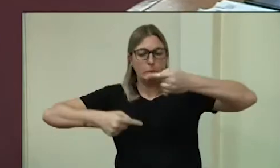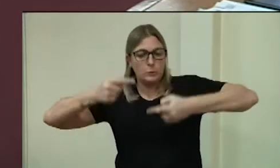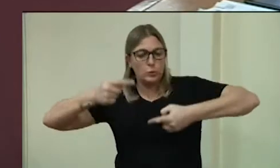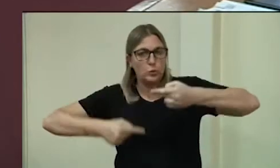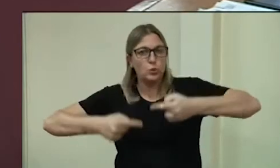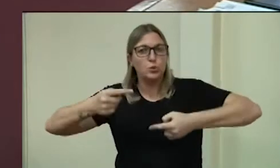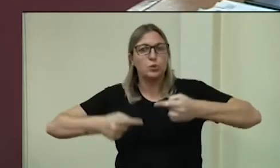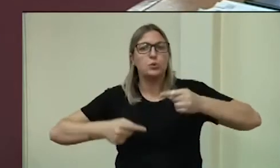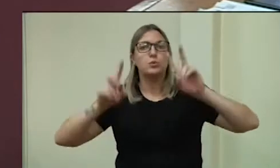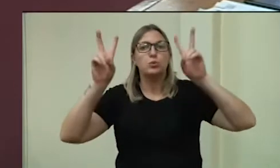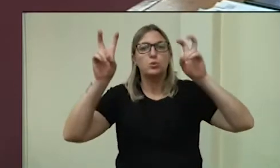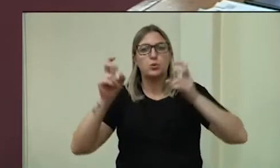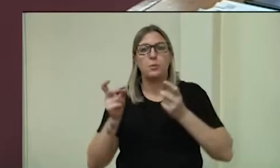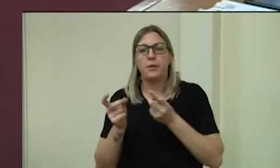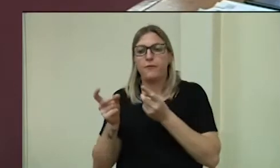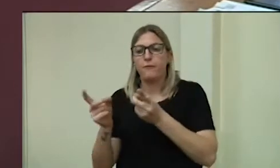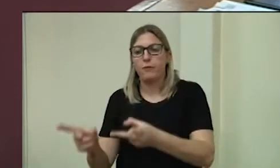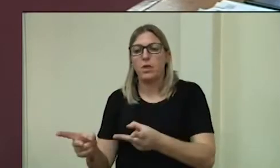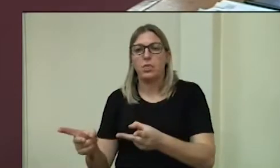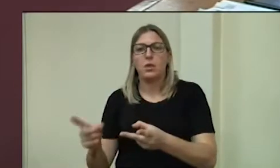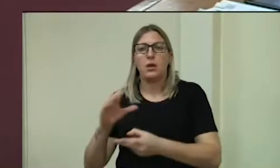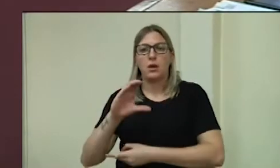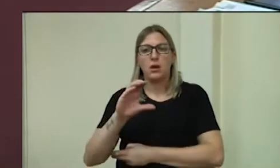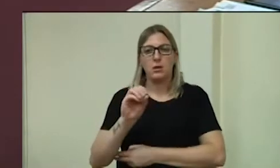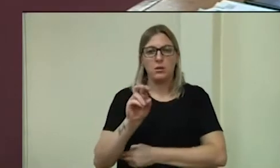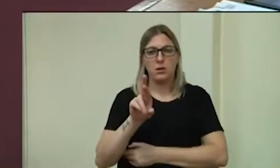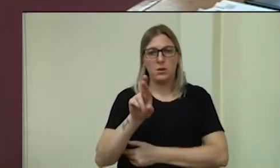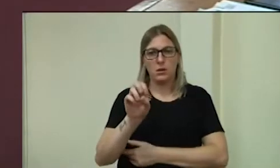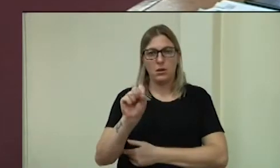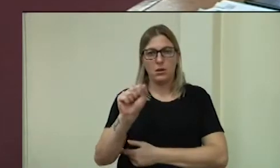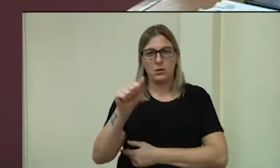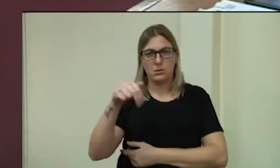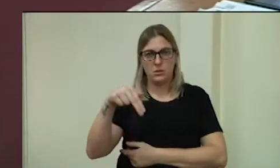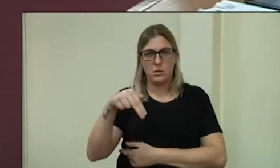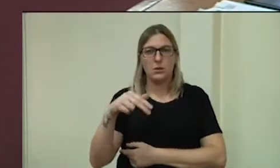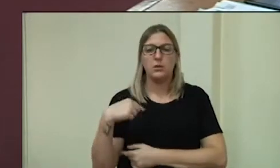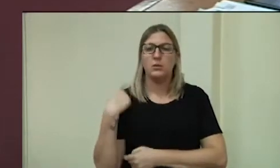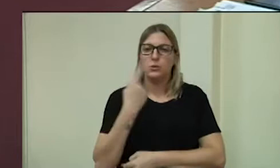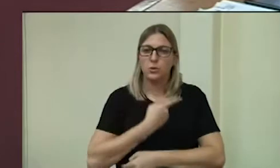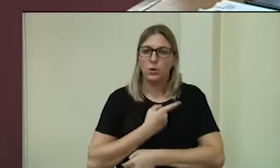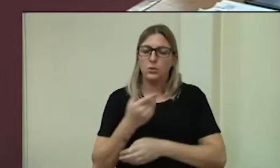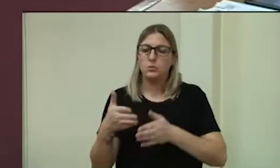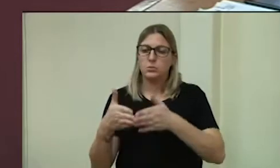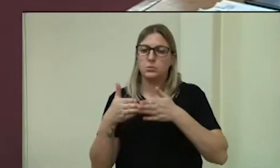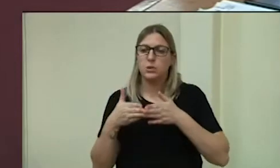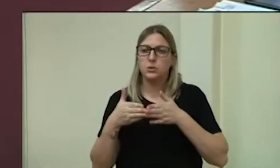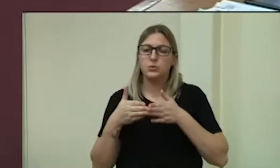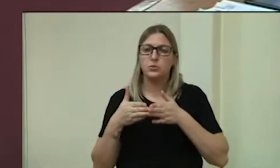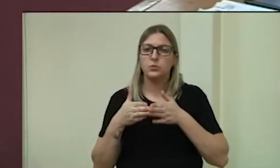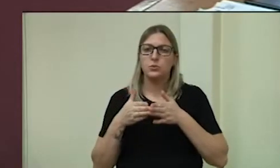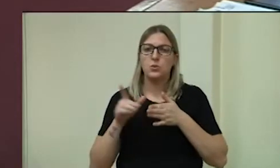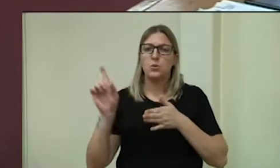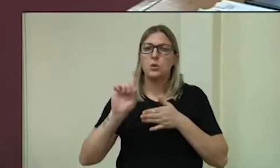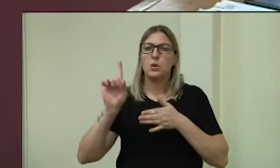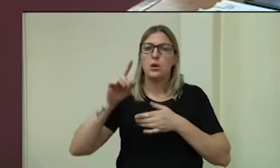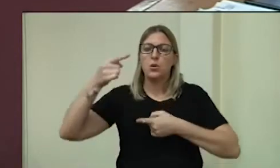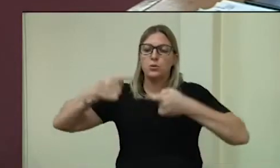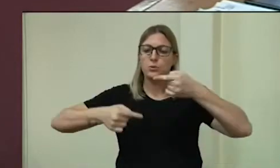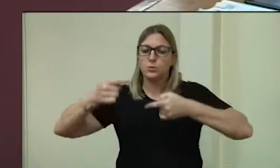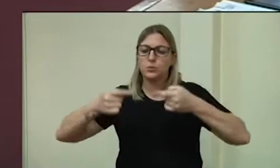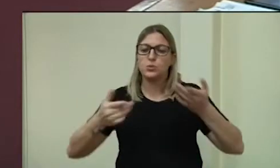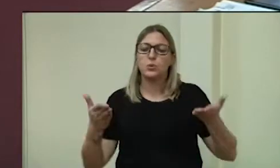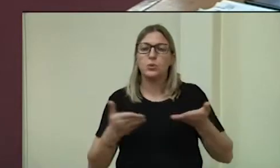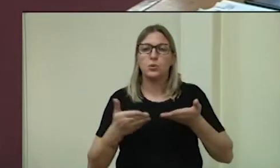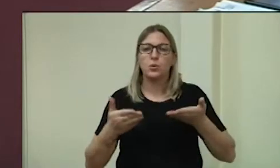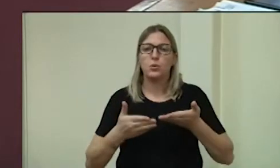questão da privatização, ou não da Corsã, então nós estamos pedindo que ele não seja debatido ainda hoje,